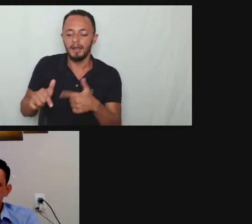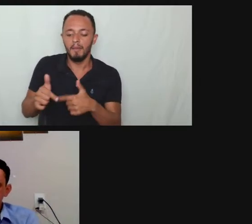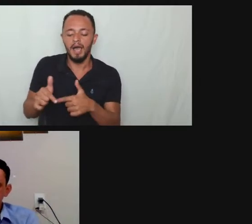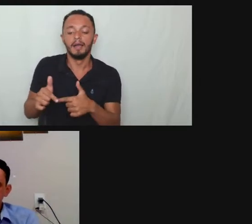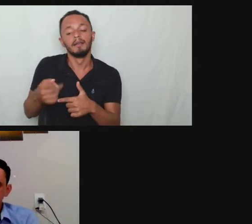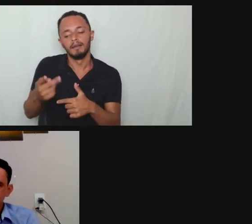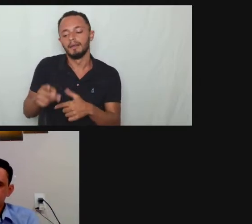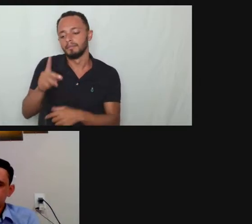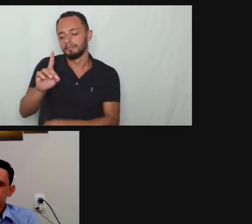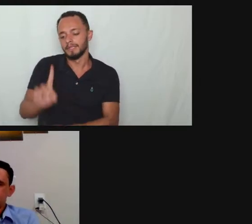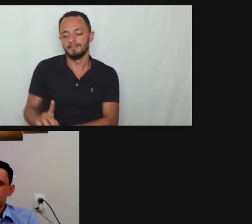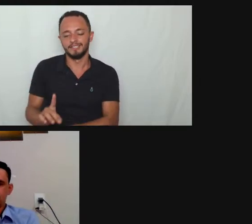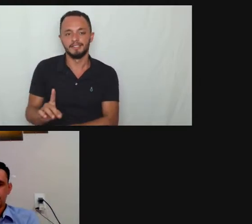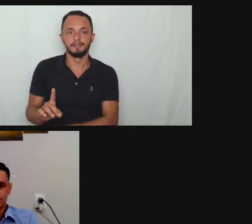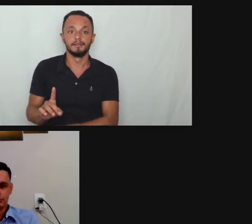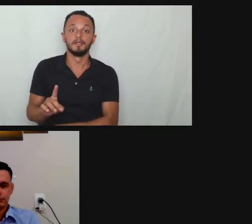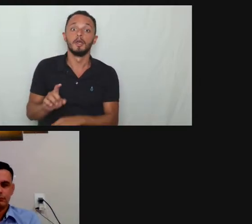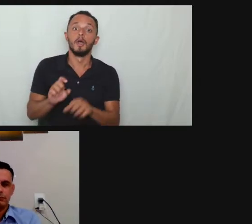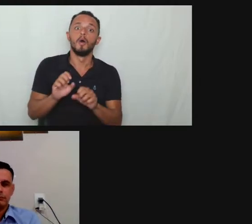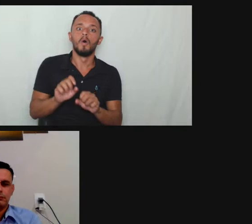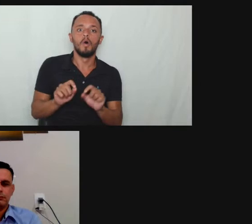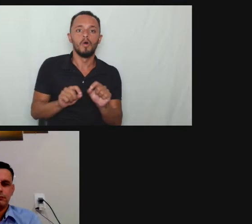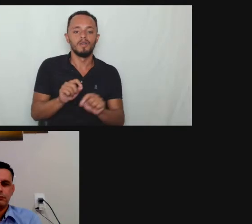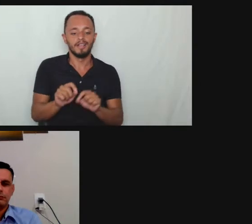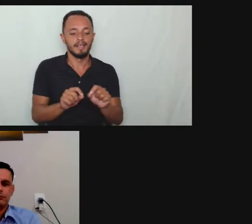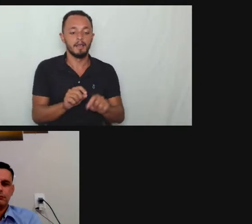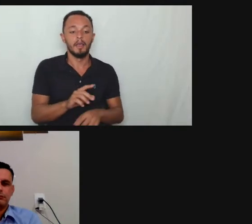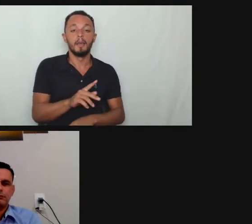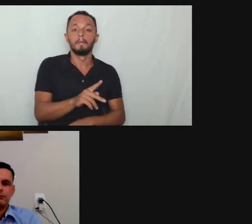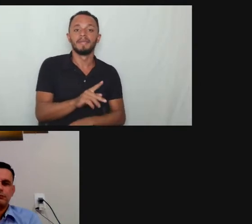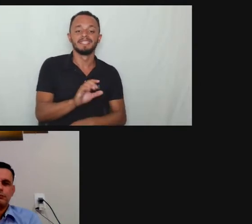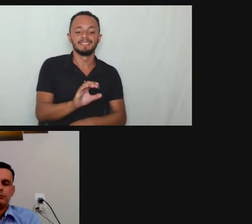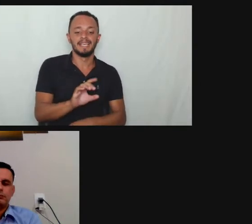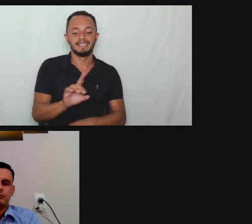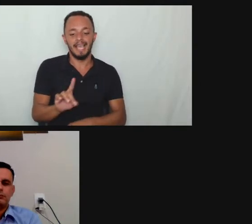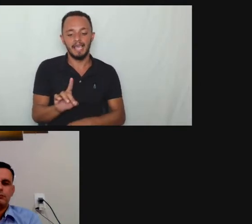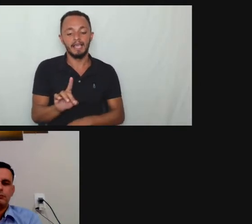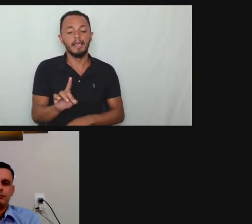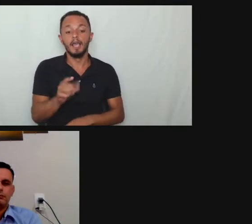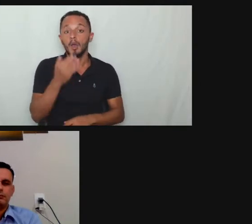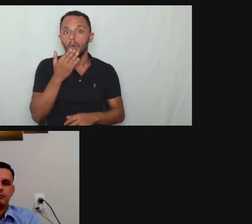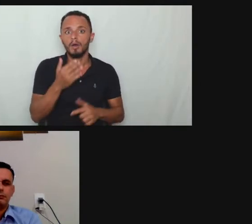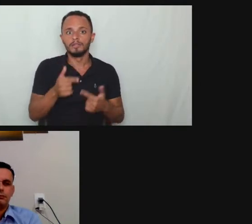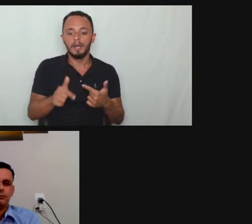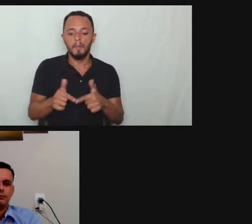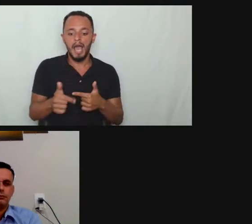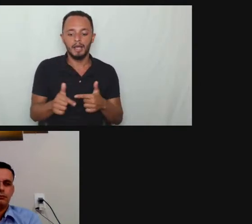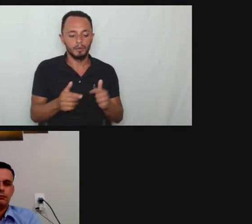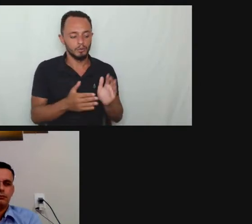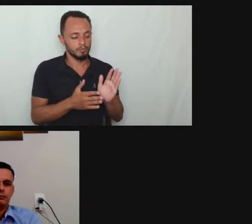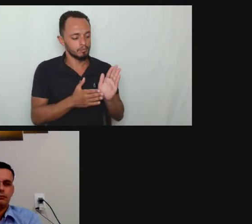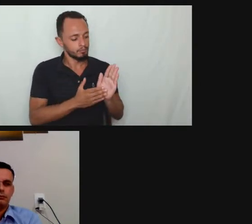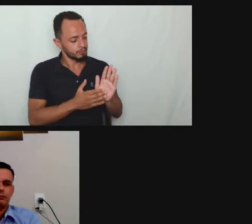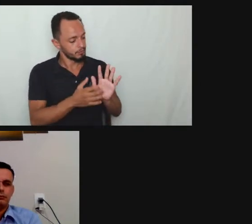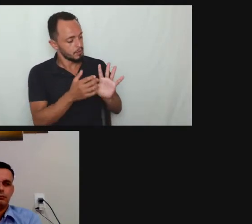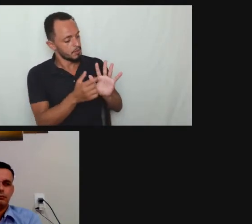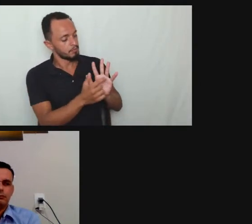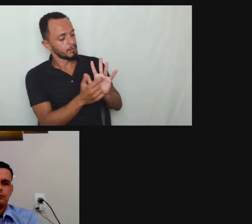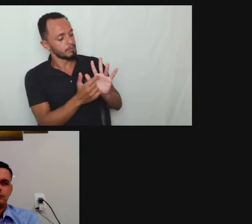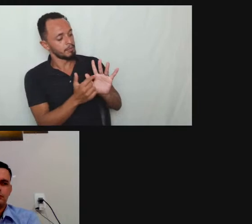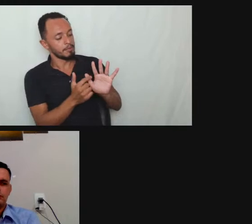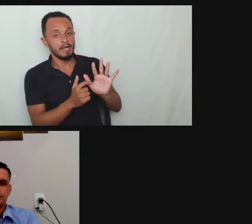aula passada ensinando quem é e quem não é PCD para o trabalho vocês viram como que uma coisa soma com a outra como que é importante você ter um laudo